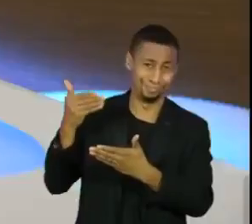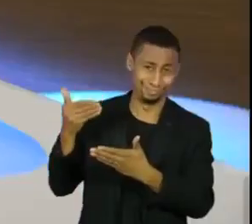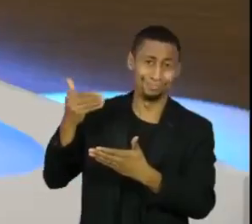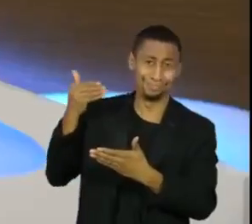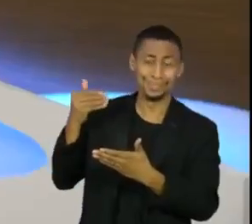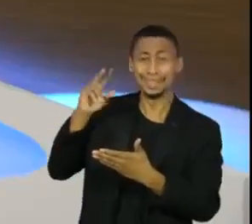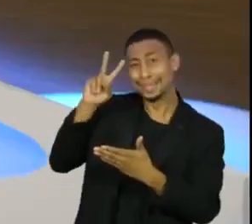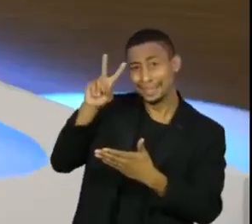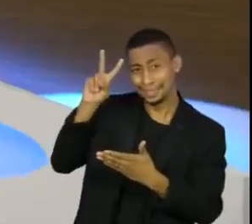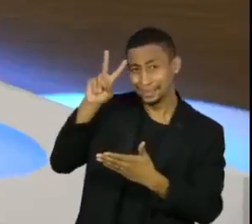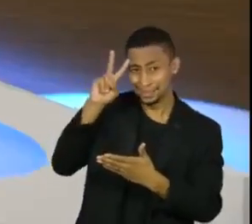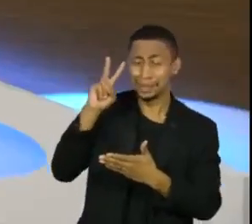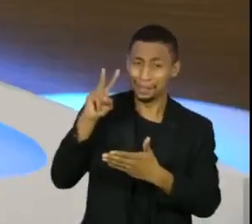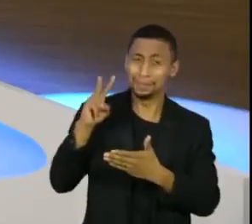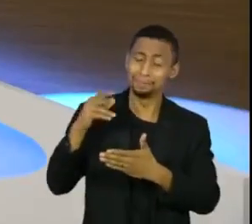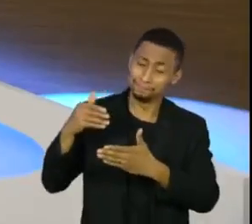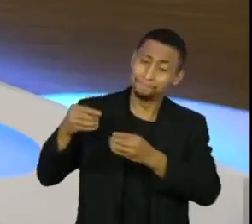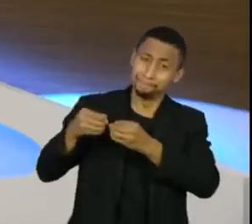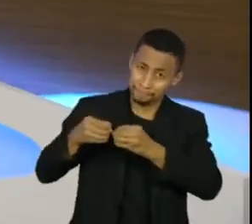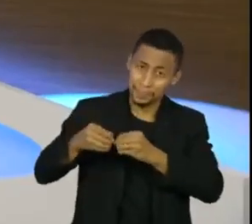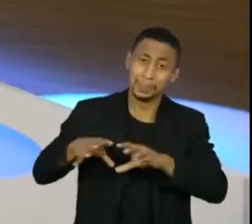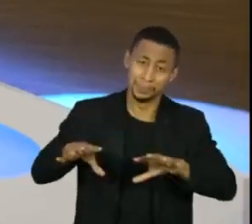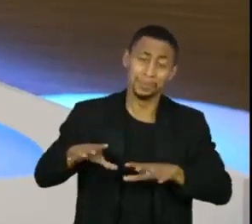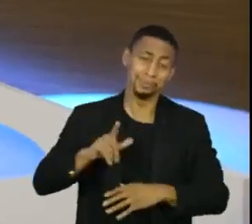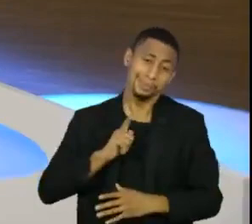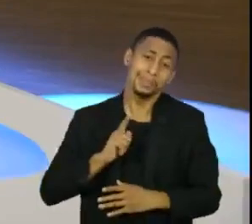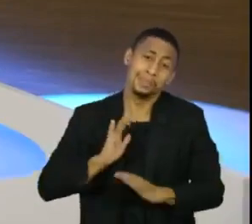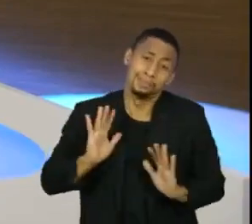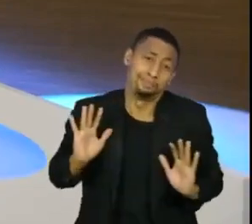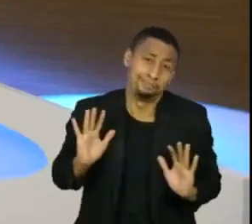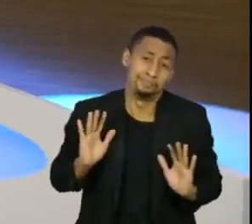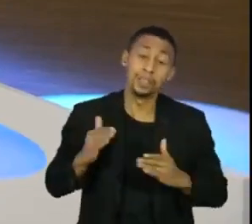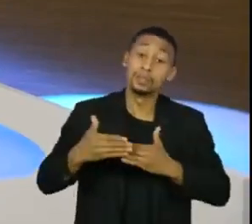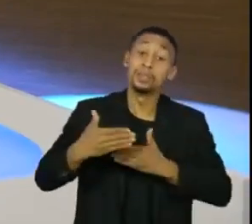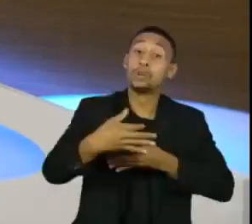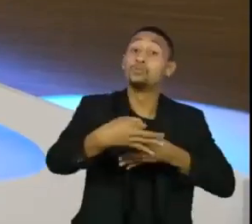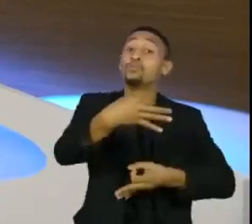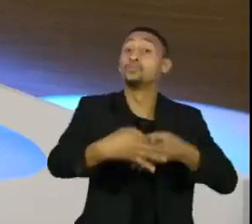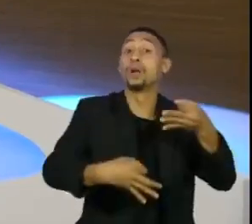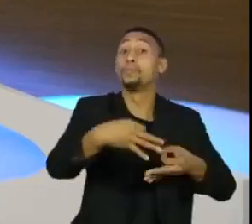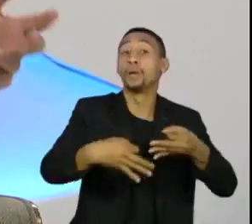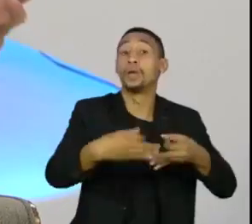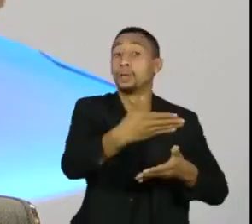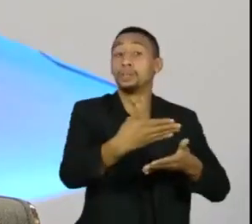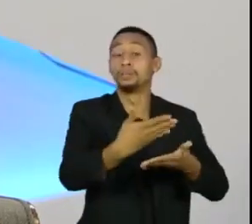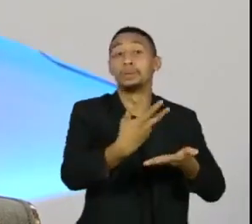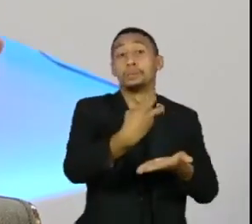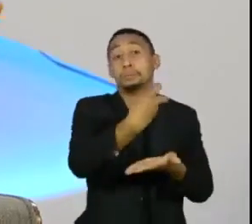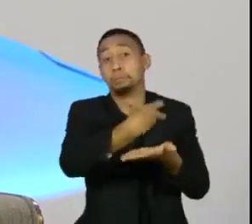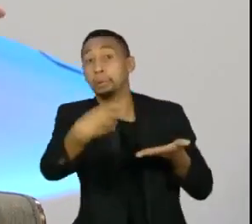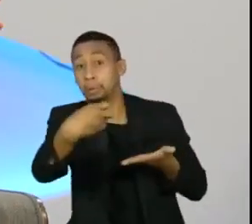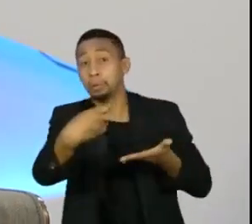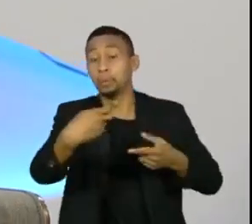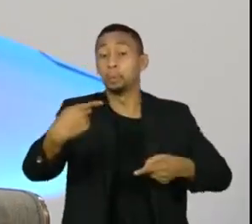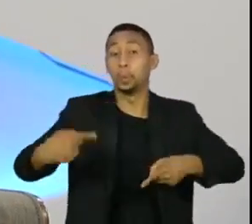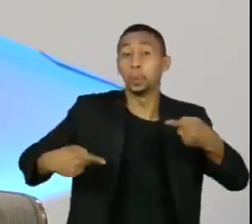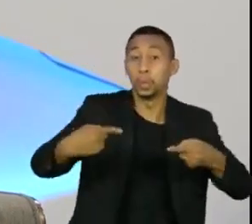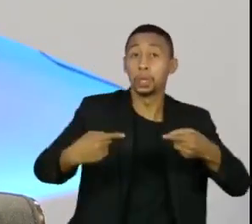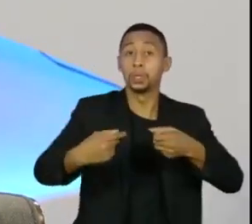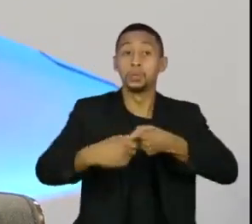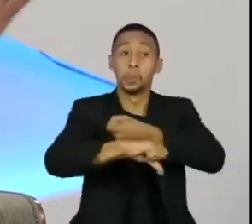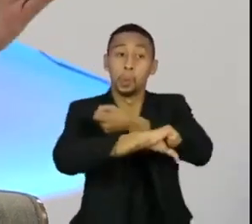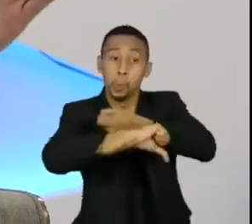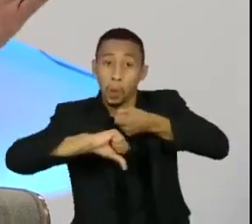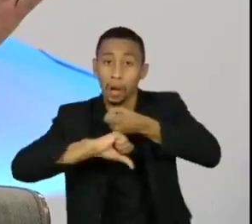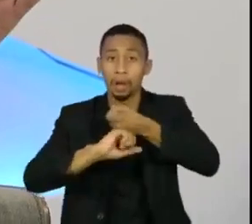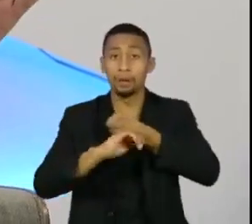apreciação por quem de direito no momento próprio desse julgamento que haverá de ser judicial, político, moral, em relação a tudo